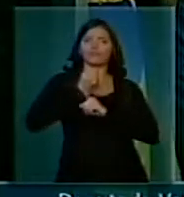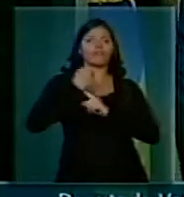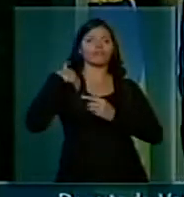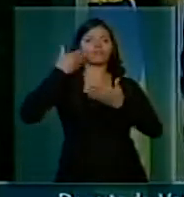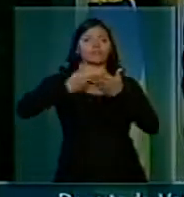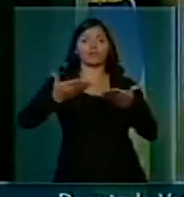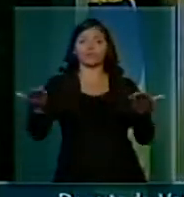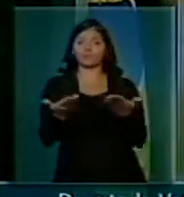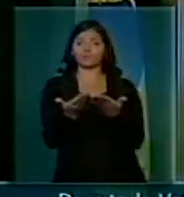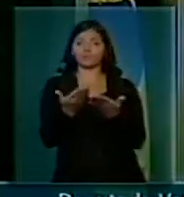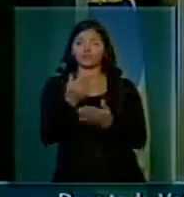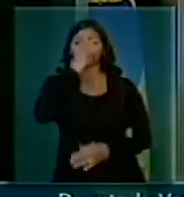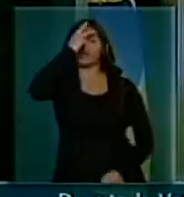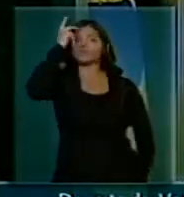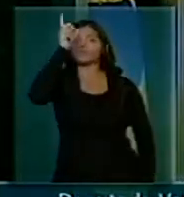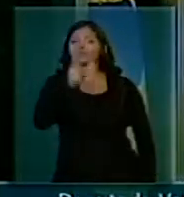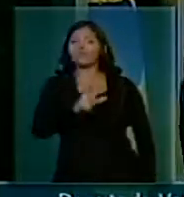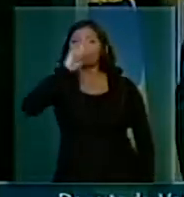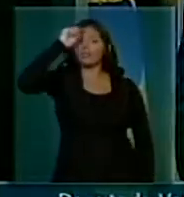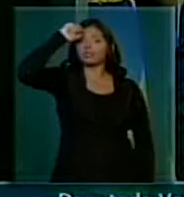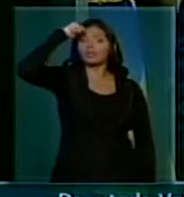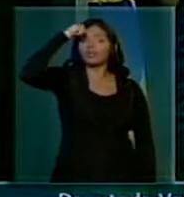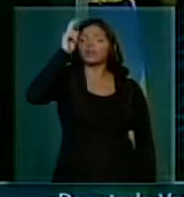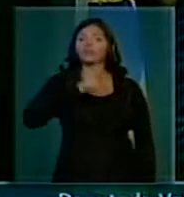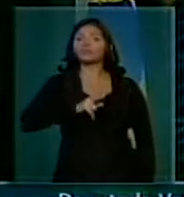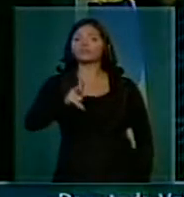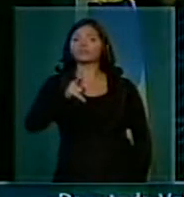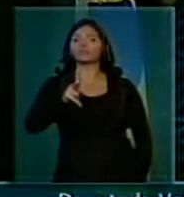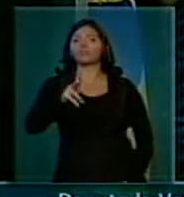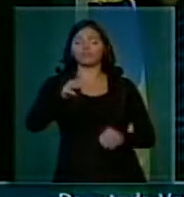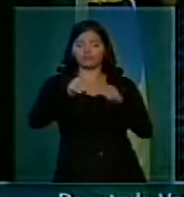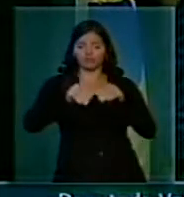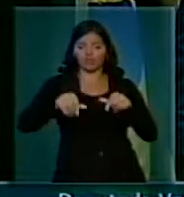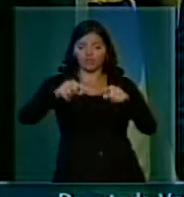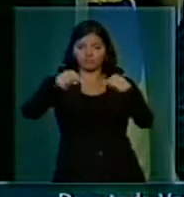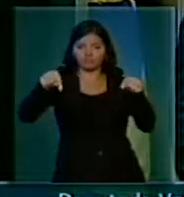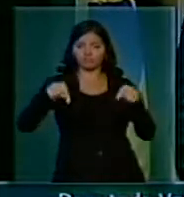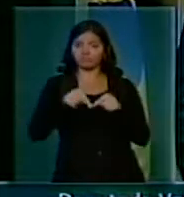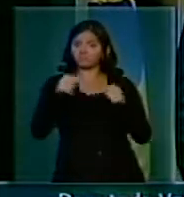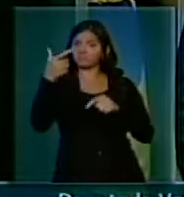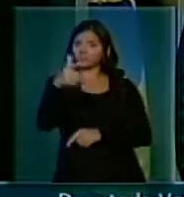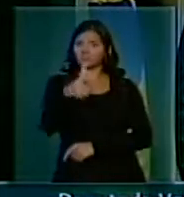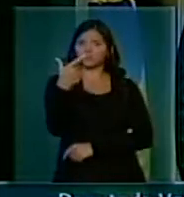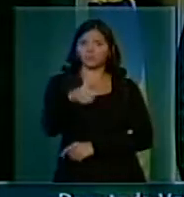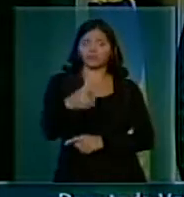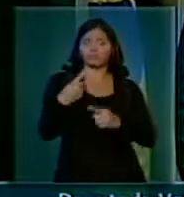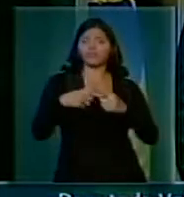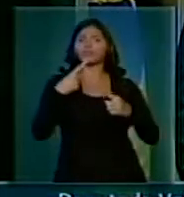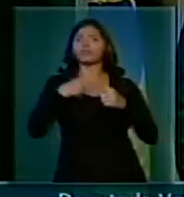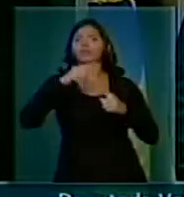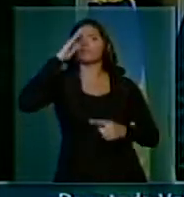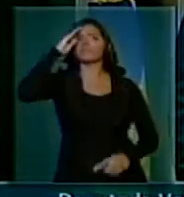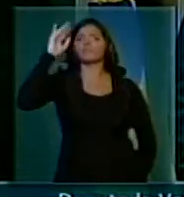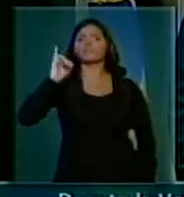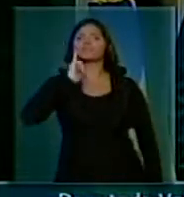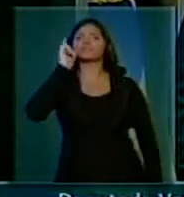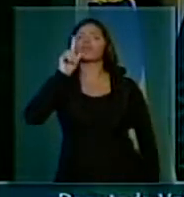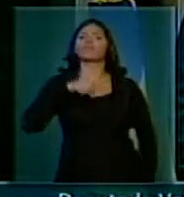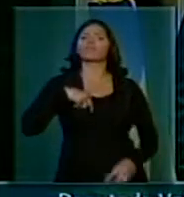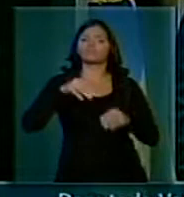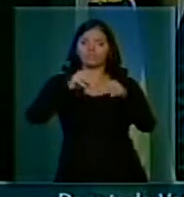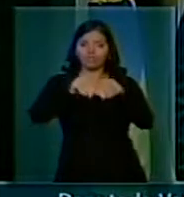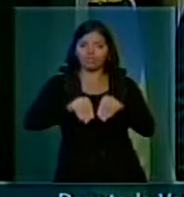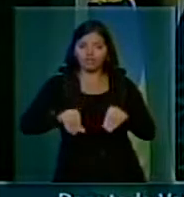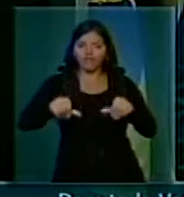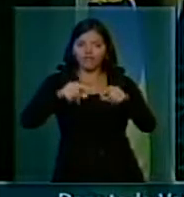que é os negros que continuam sem terra, porque a atividade principal deles era a questão da terra